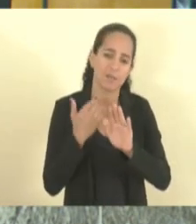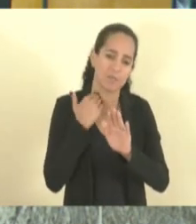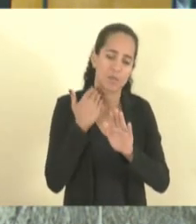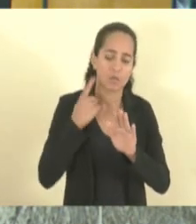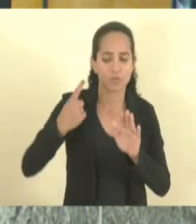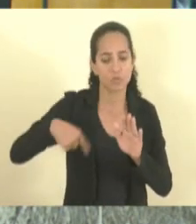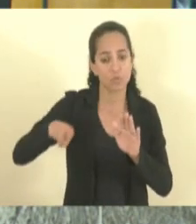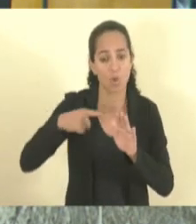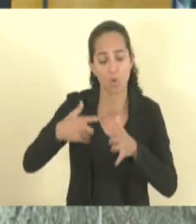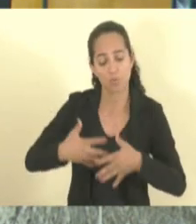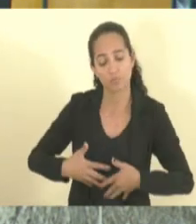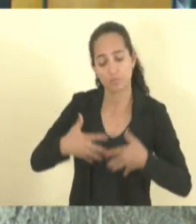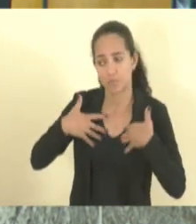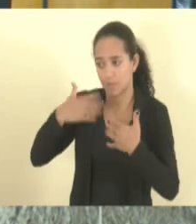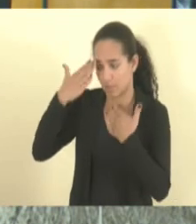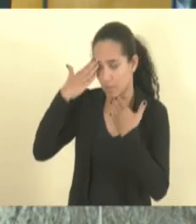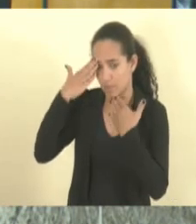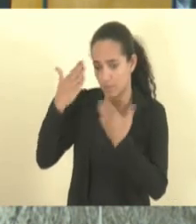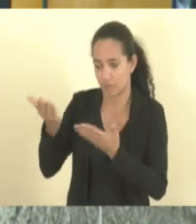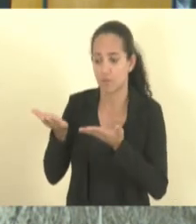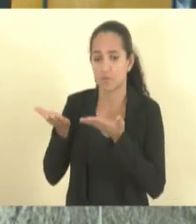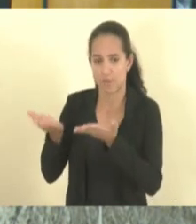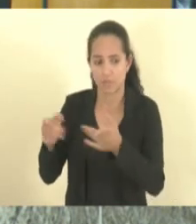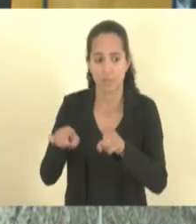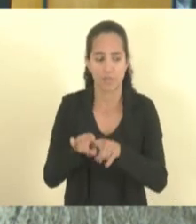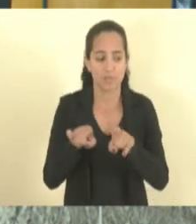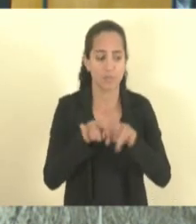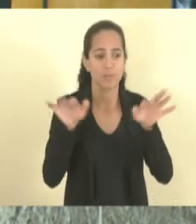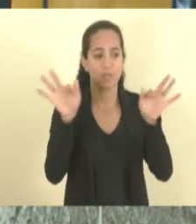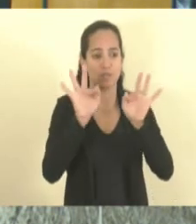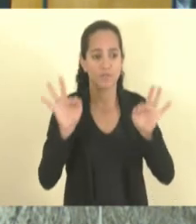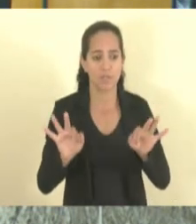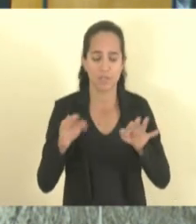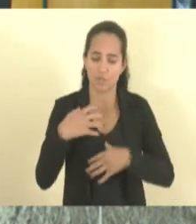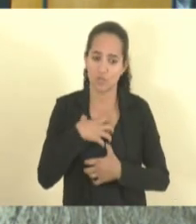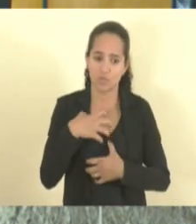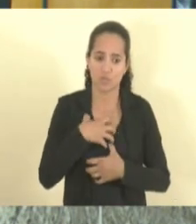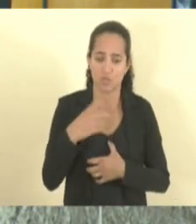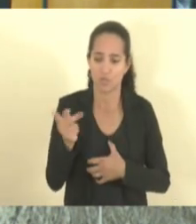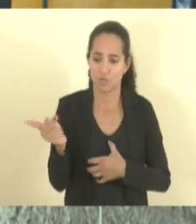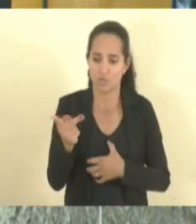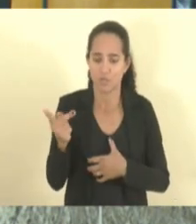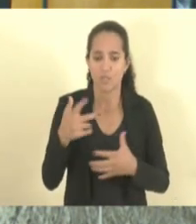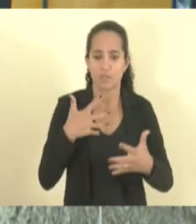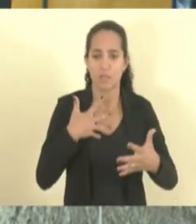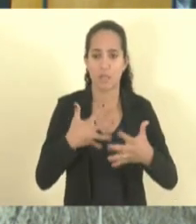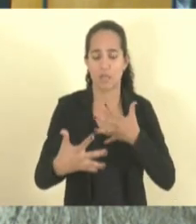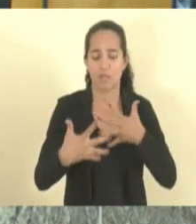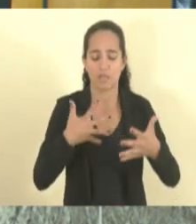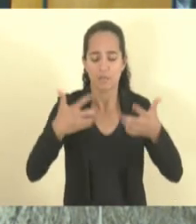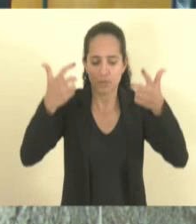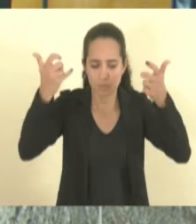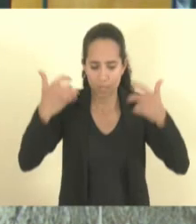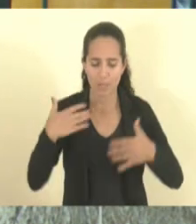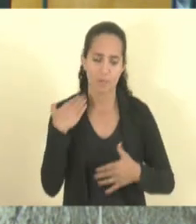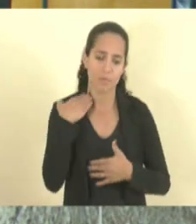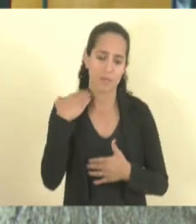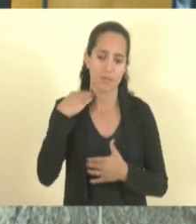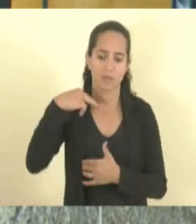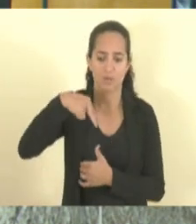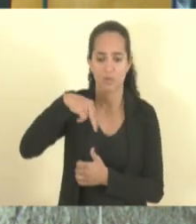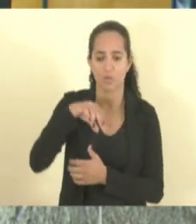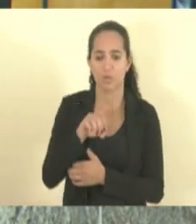lisonjeado, muito agradecido e felizes pela forma transparente com que o Banco do Nordeste trata os capixabas,